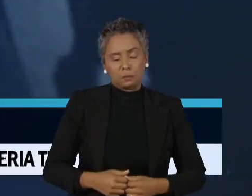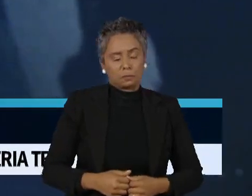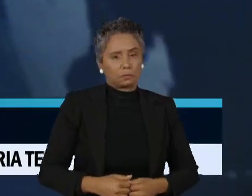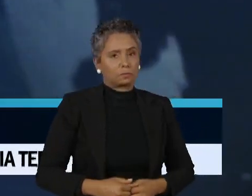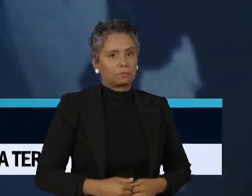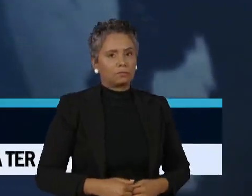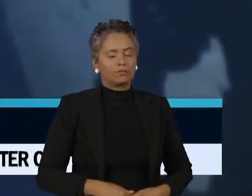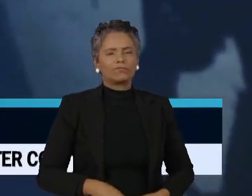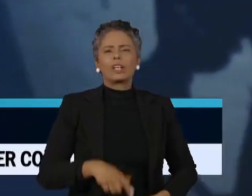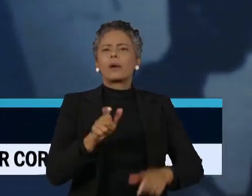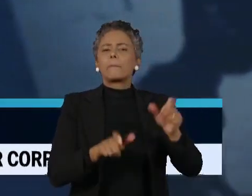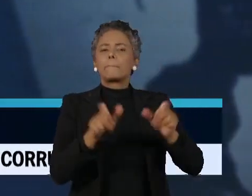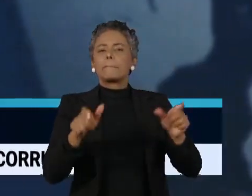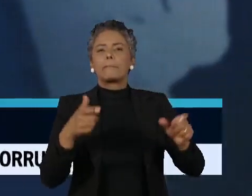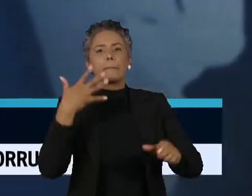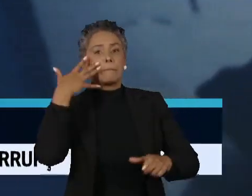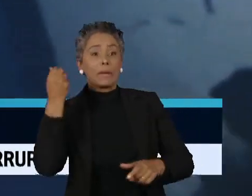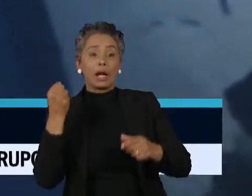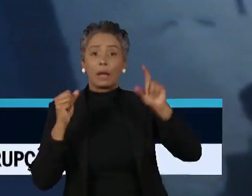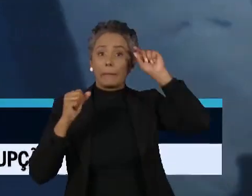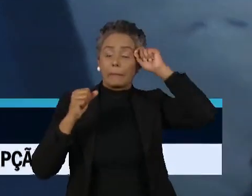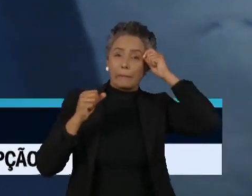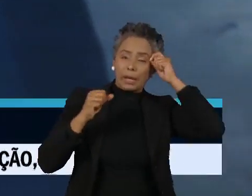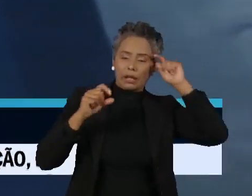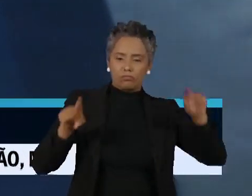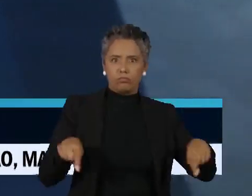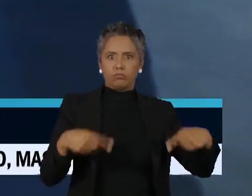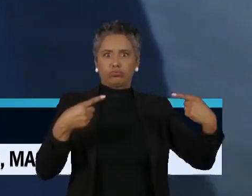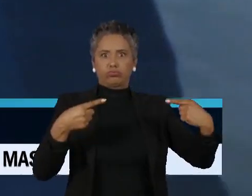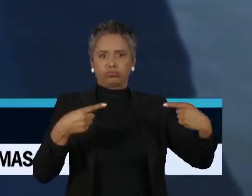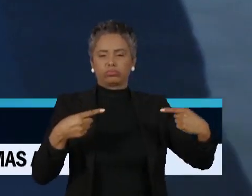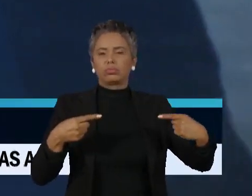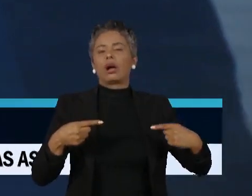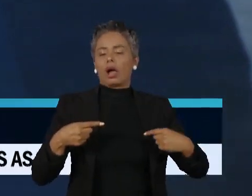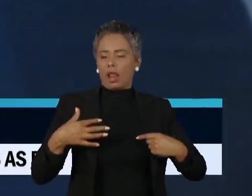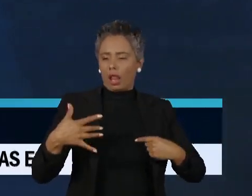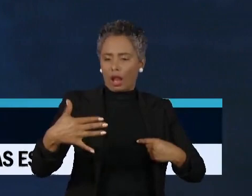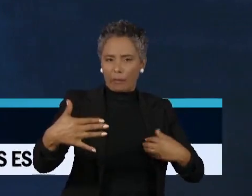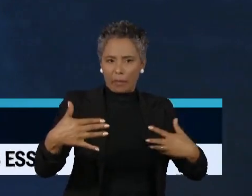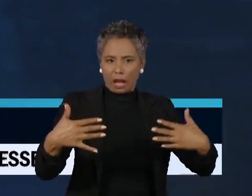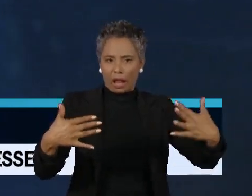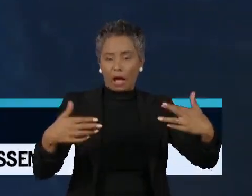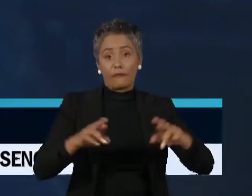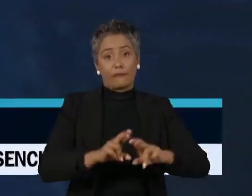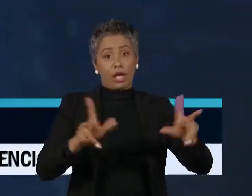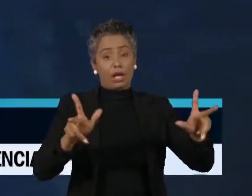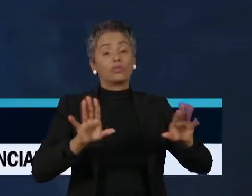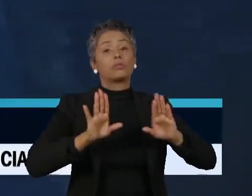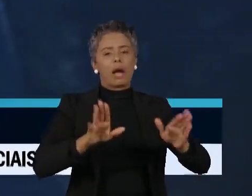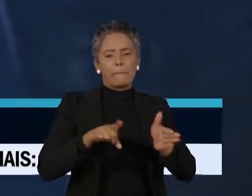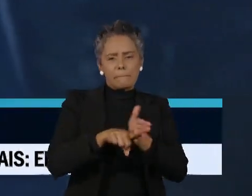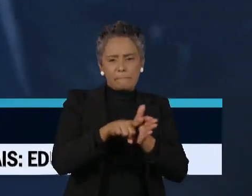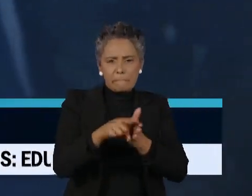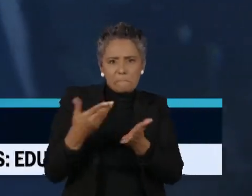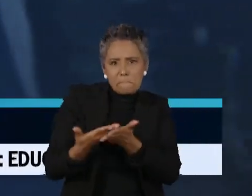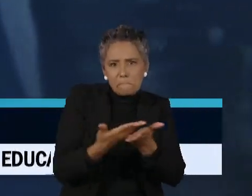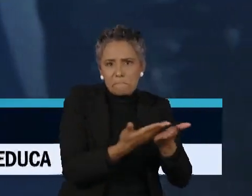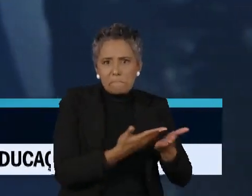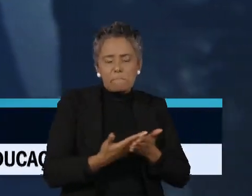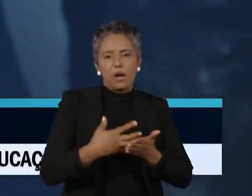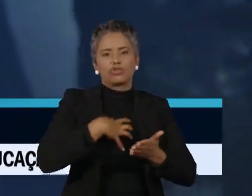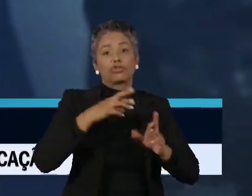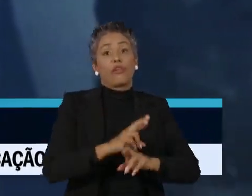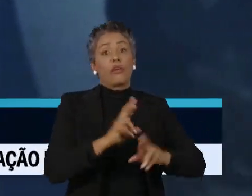Brancos e negros têm desafios desiguais durante a vida. Agora, um novo estudo revela que essas diferenças se agravam